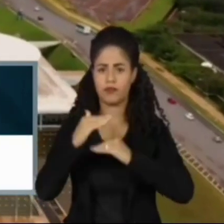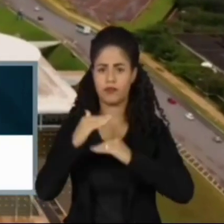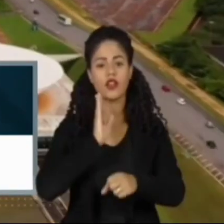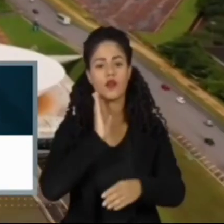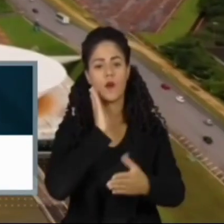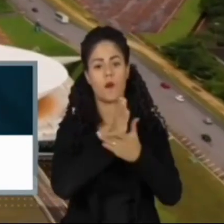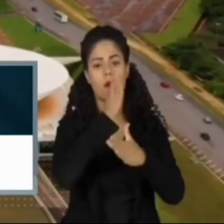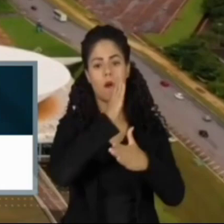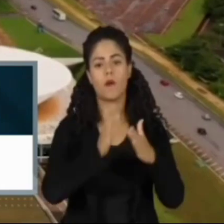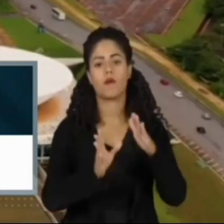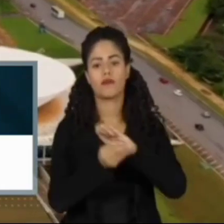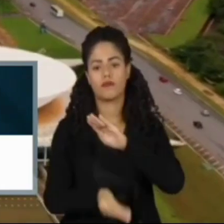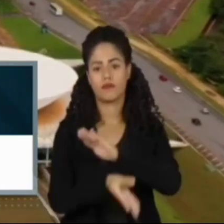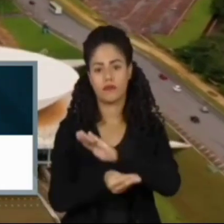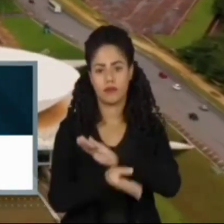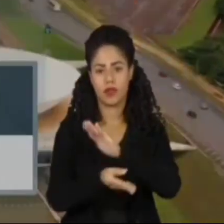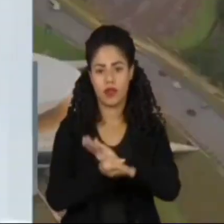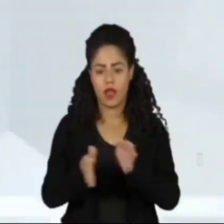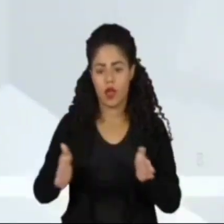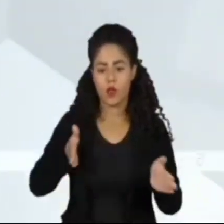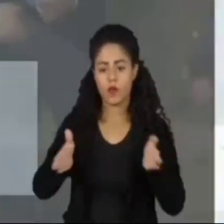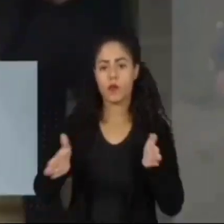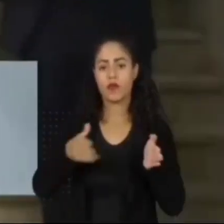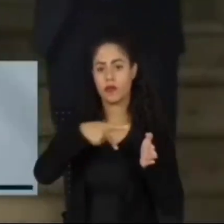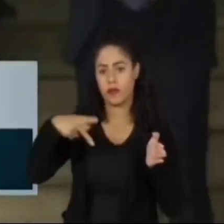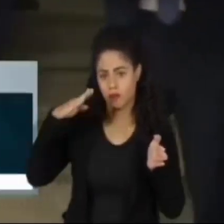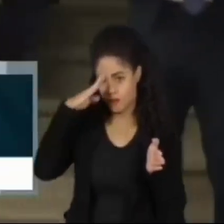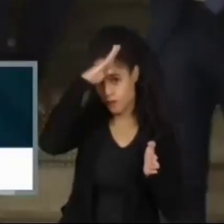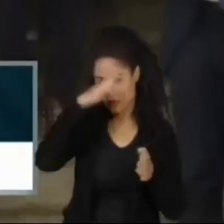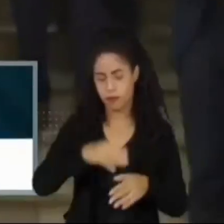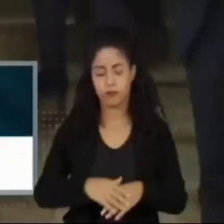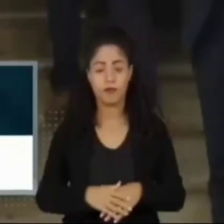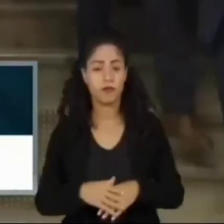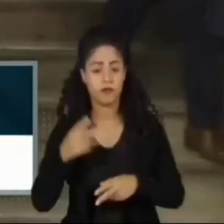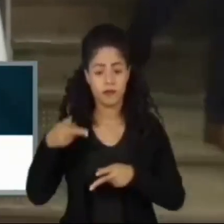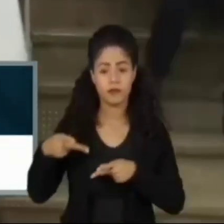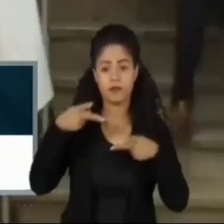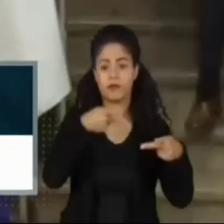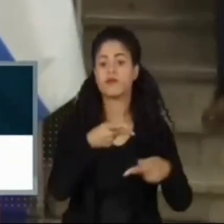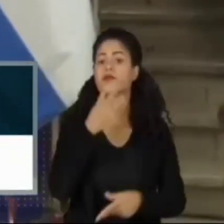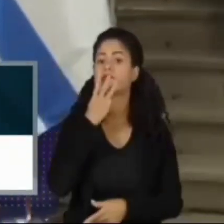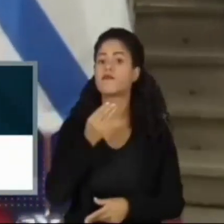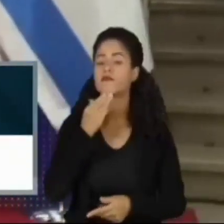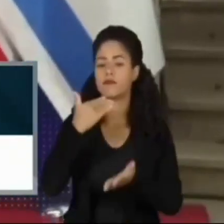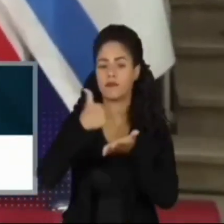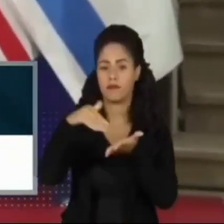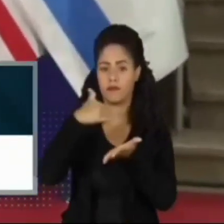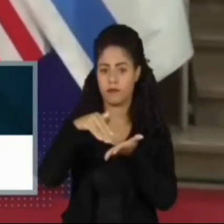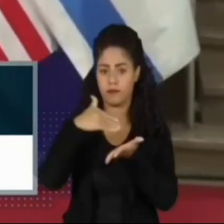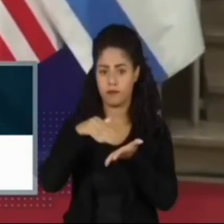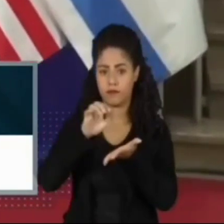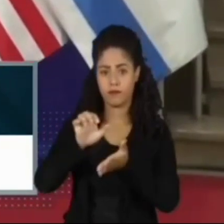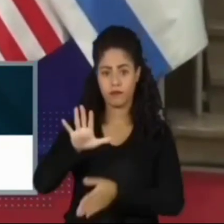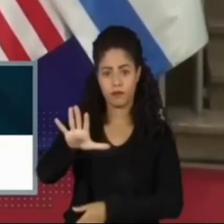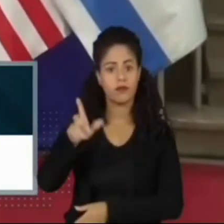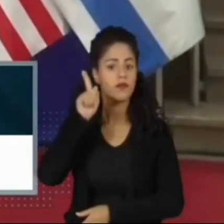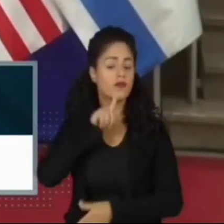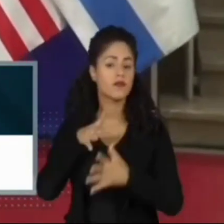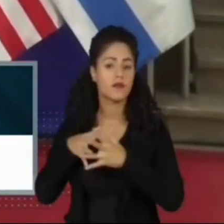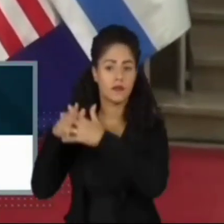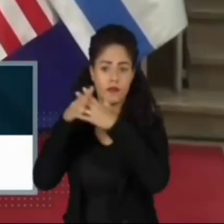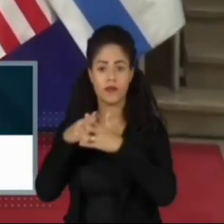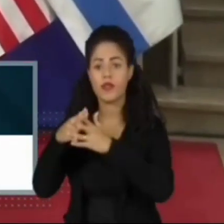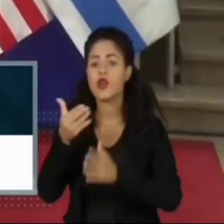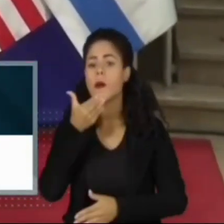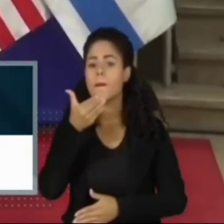corrupção nos anos Bolsonaro. Em visita oficial a Israel, o secretário de Estado americano pede redução das